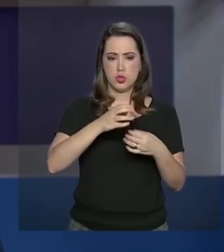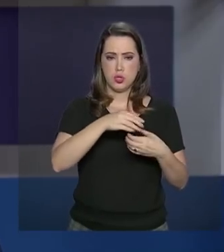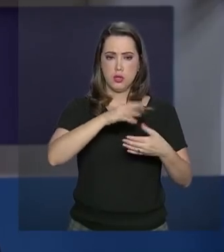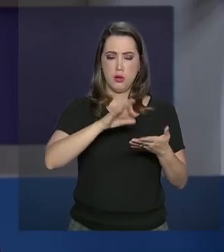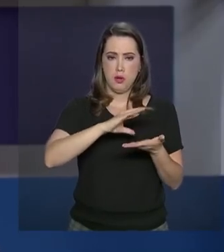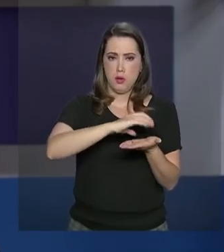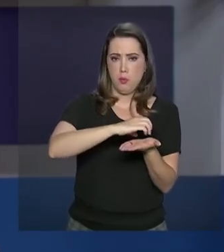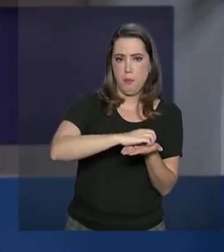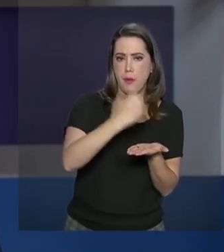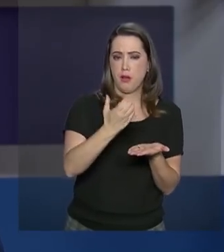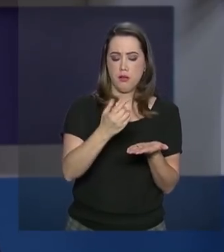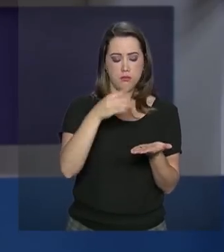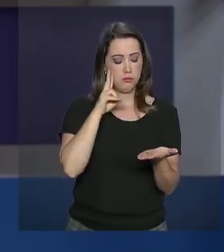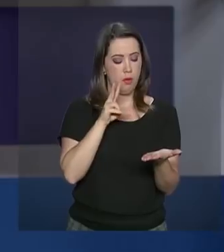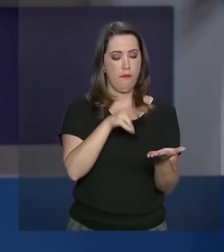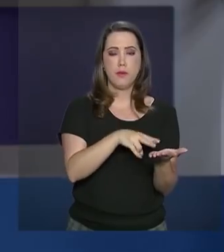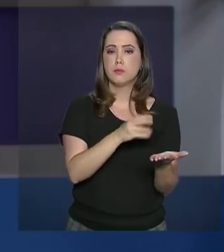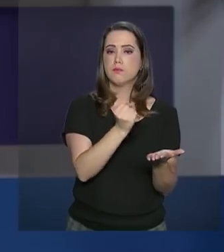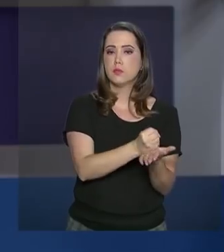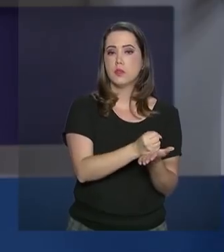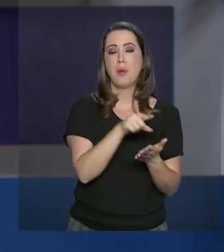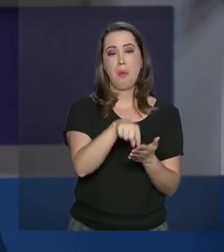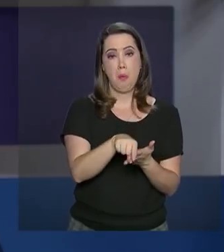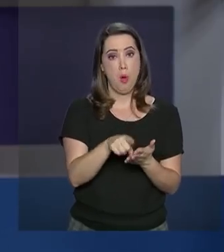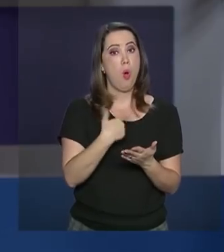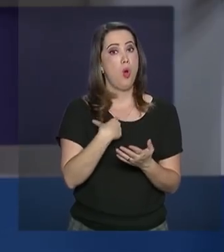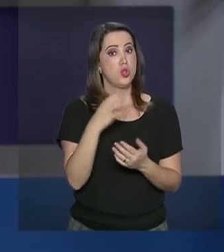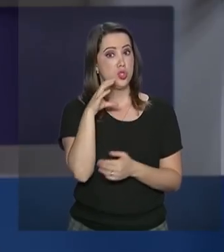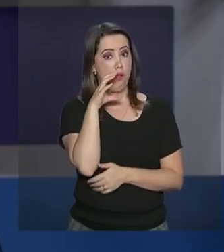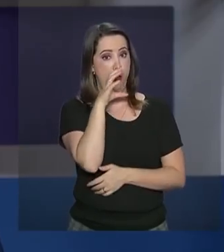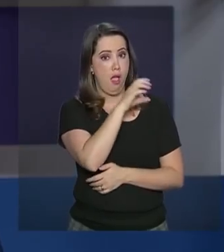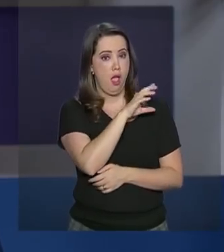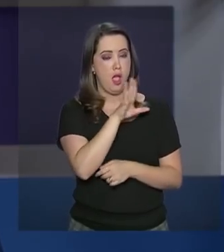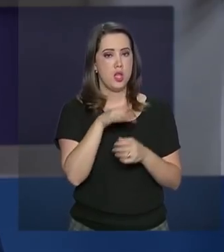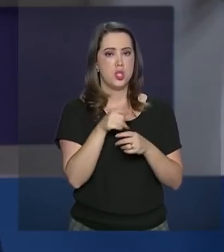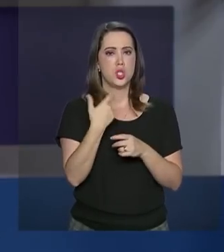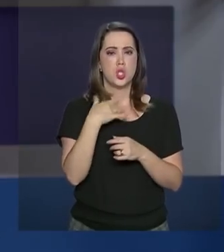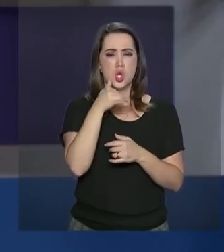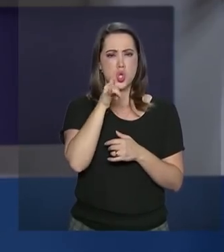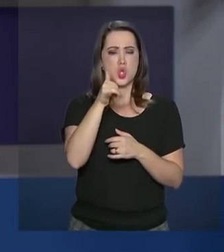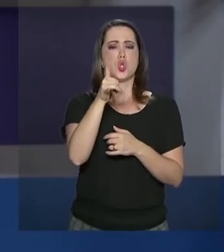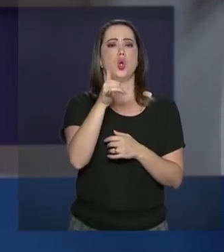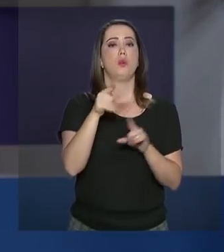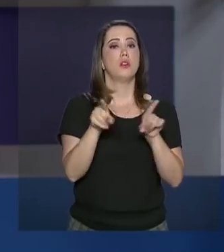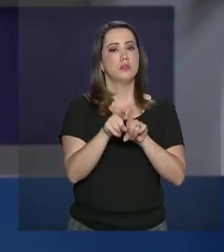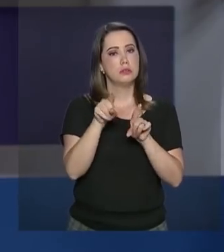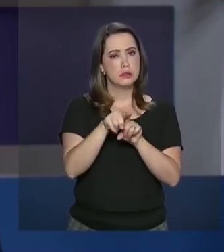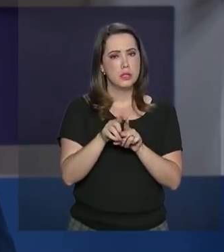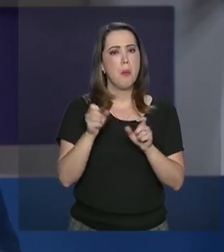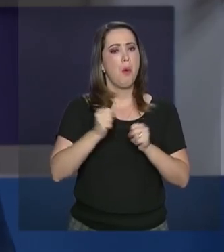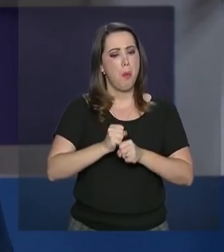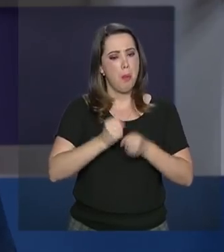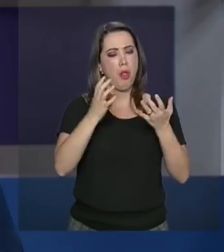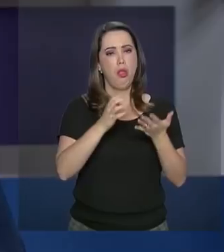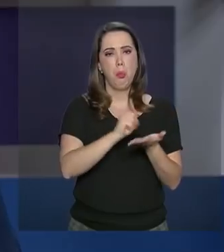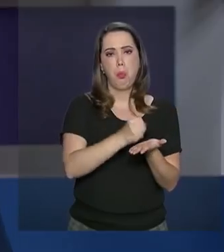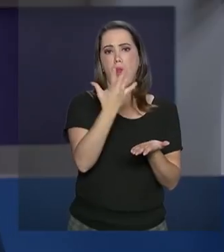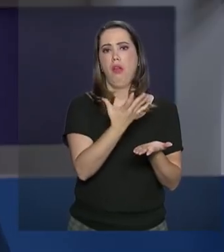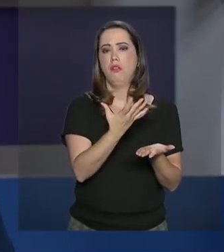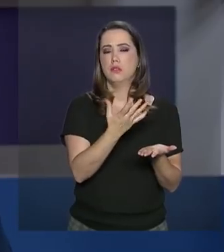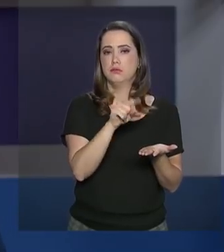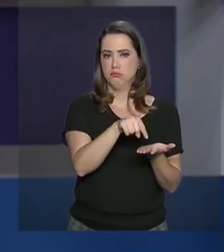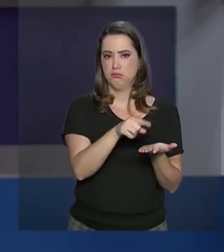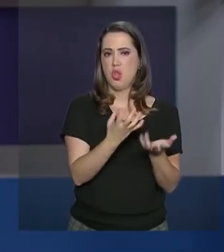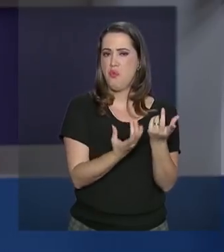celular sem certificação pode aquecer, dar choques, emitir radiação e até mesmo explodir e causar incêndios. Para